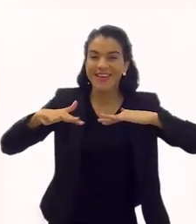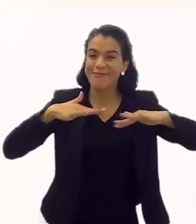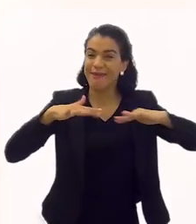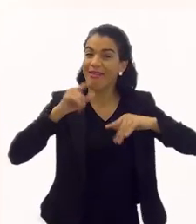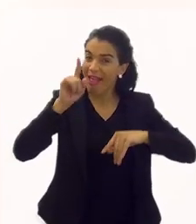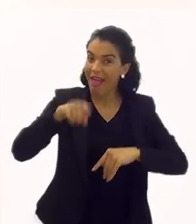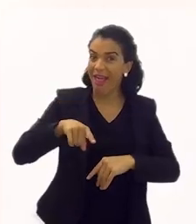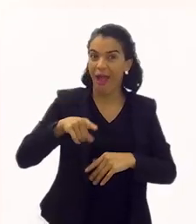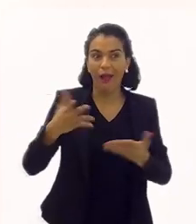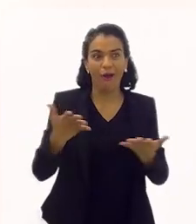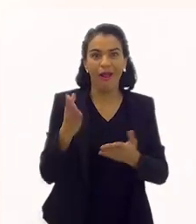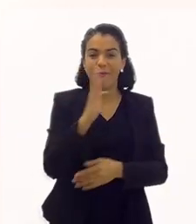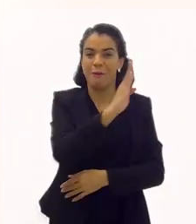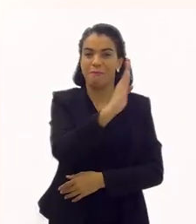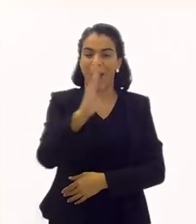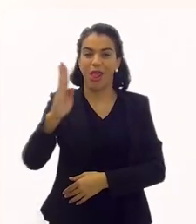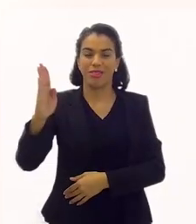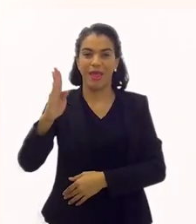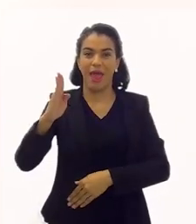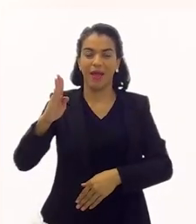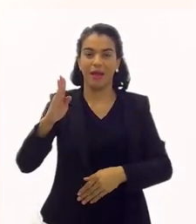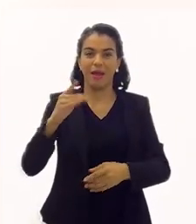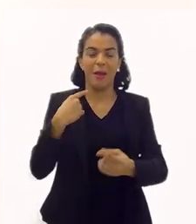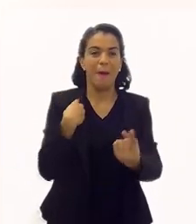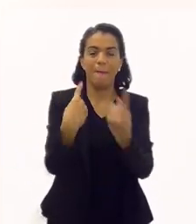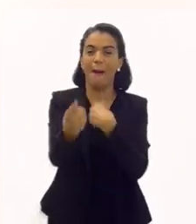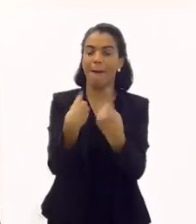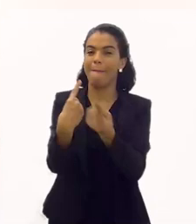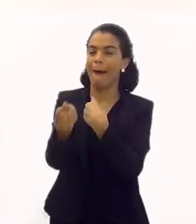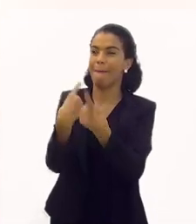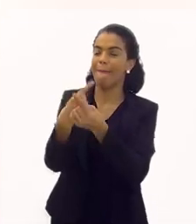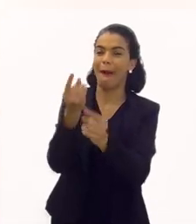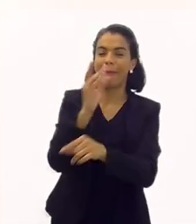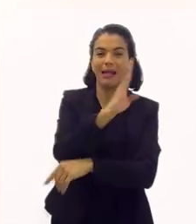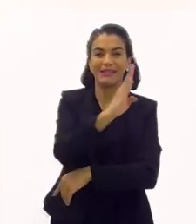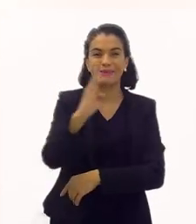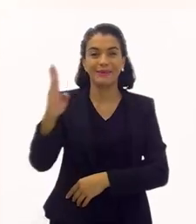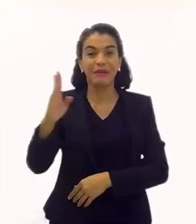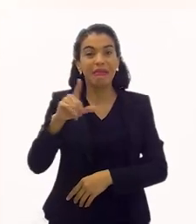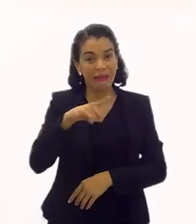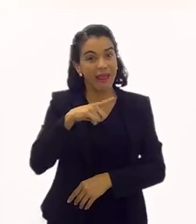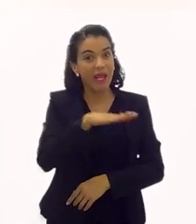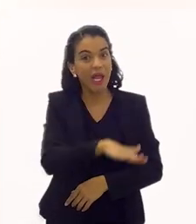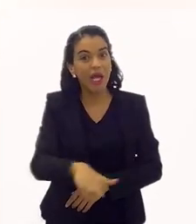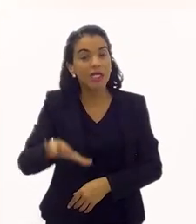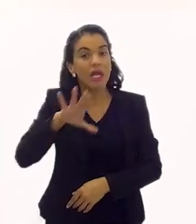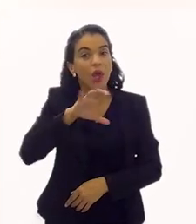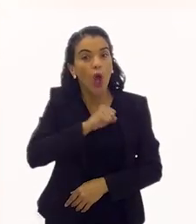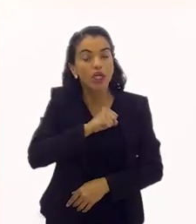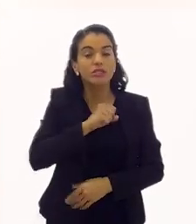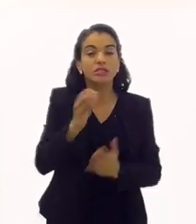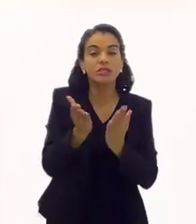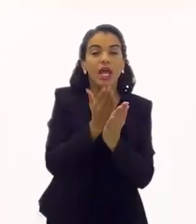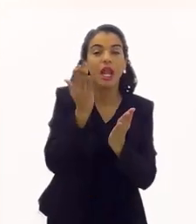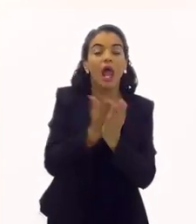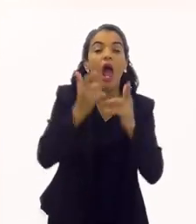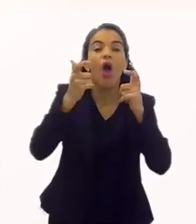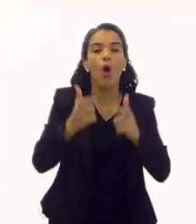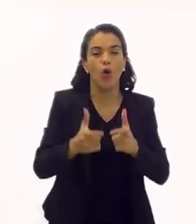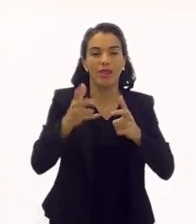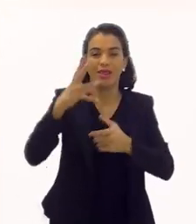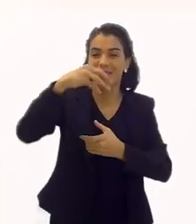que é a biblioteca. E criar um espaço, porque tem crianças que gostam de ler